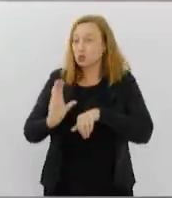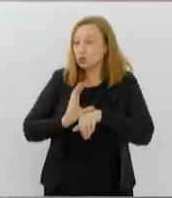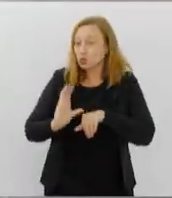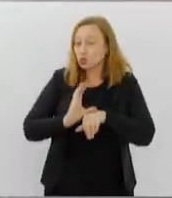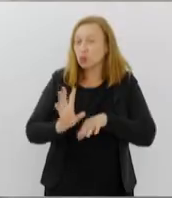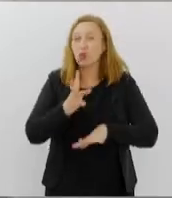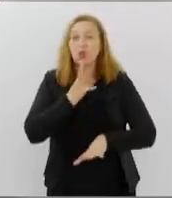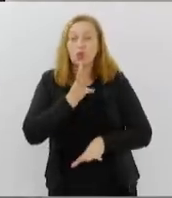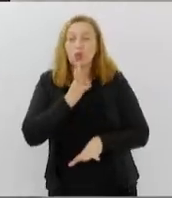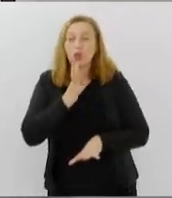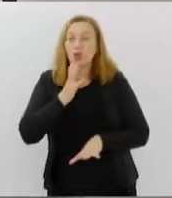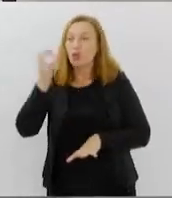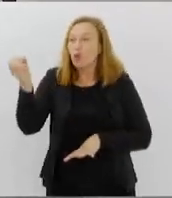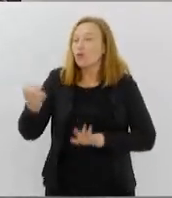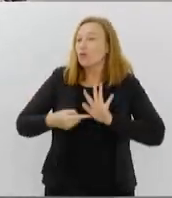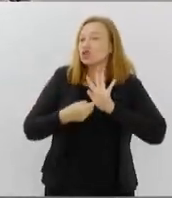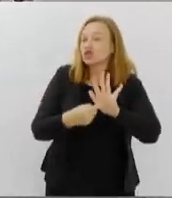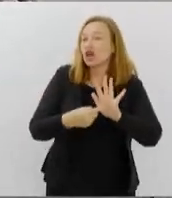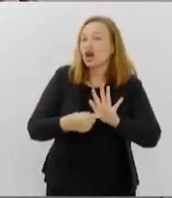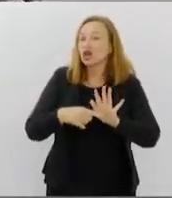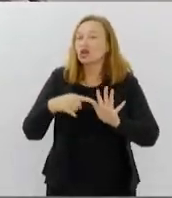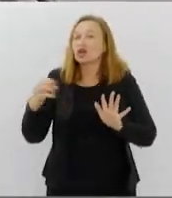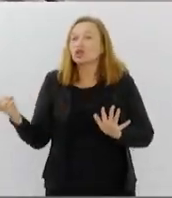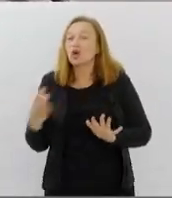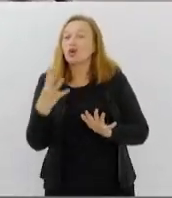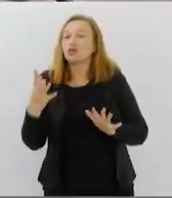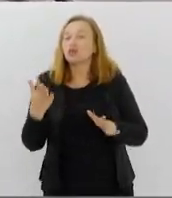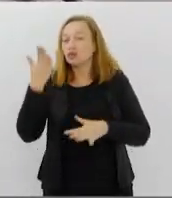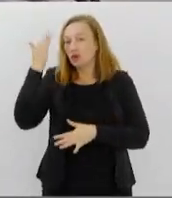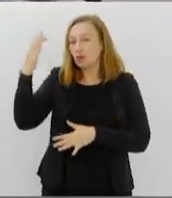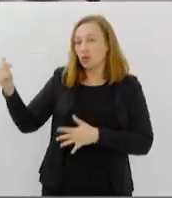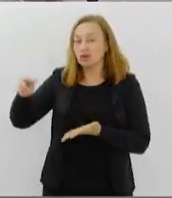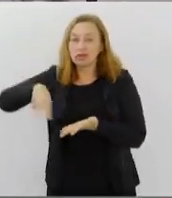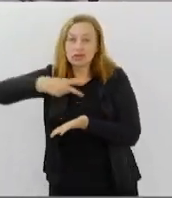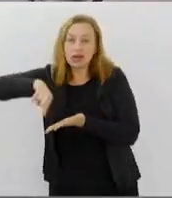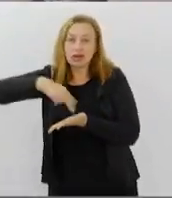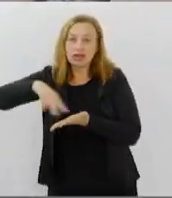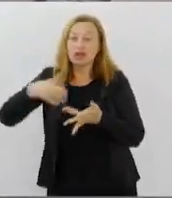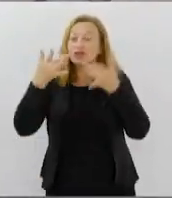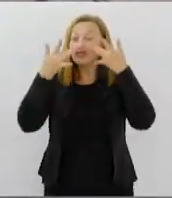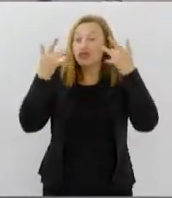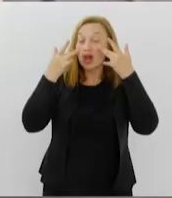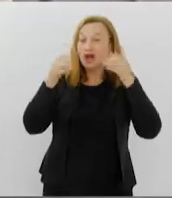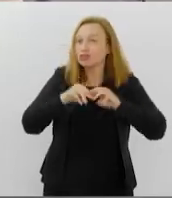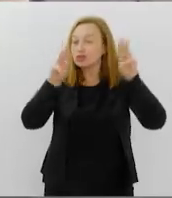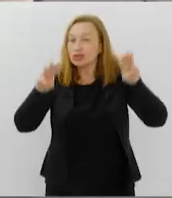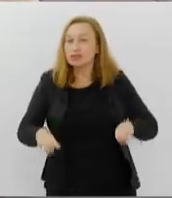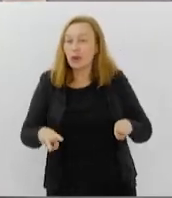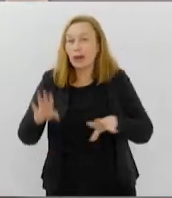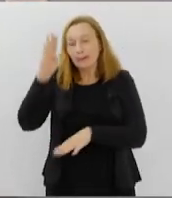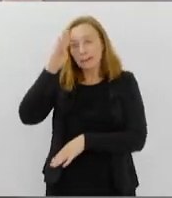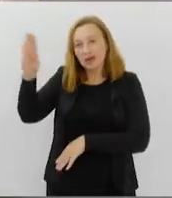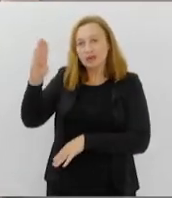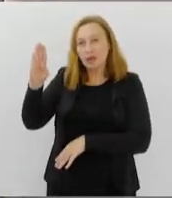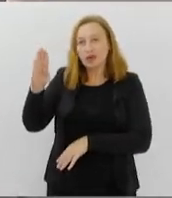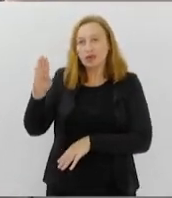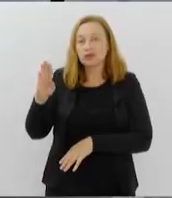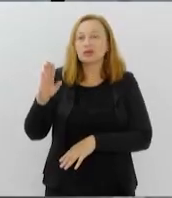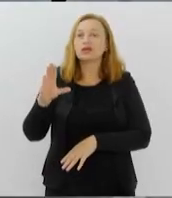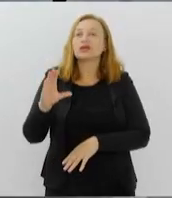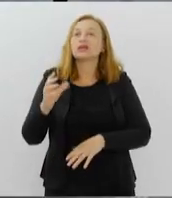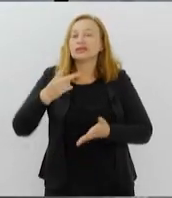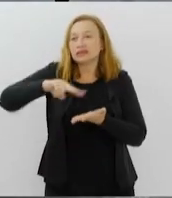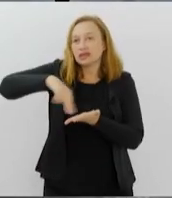Conhecida por revelar grandes nomes da dança para o balé do Teatro Municipal e para as principais companhias do país,